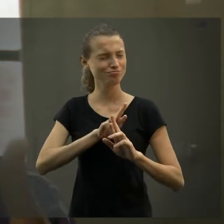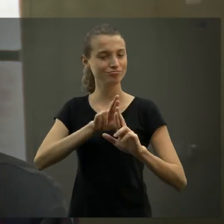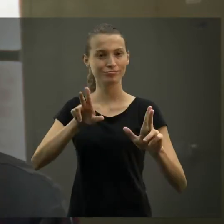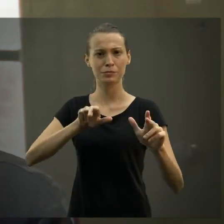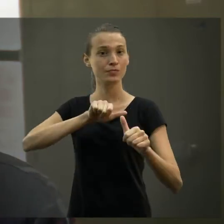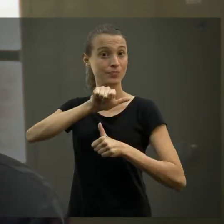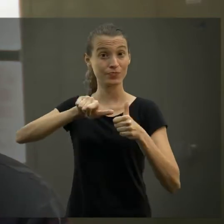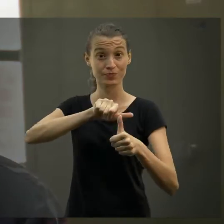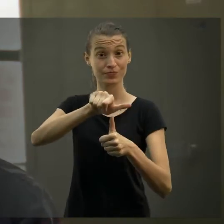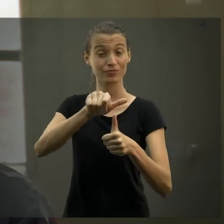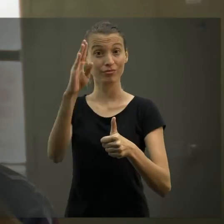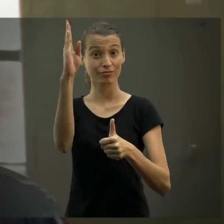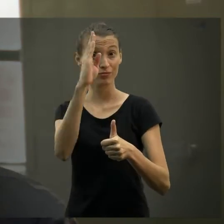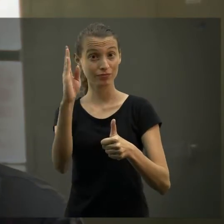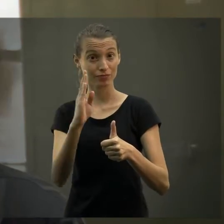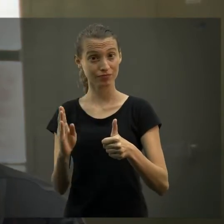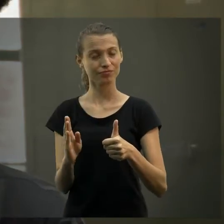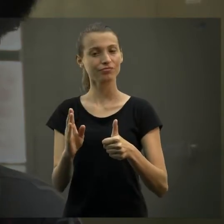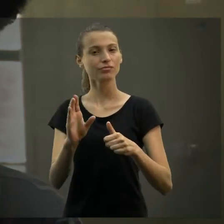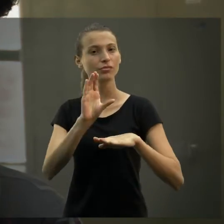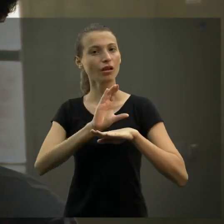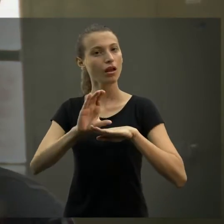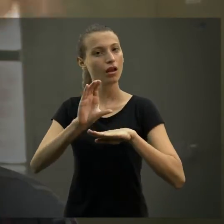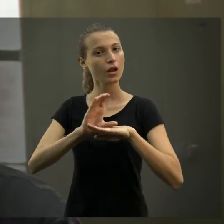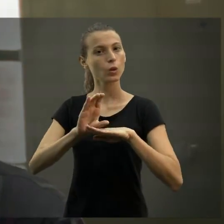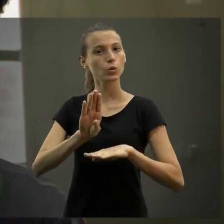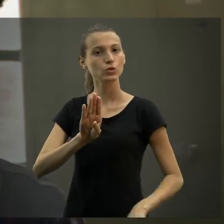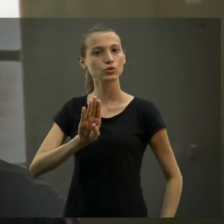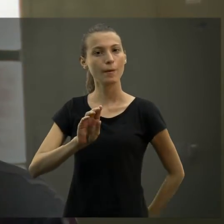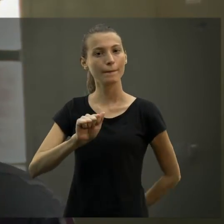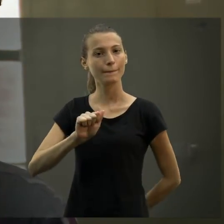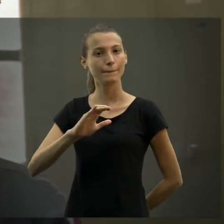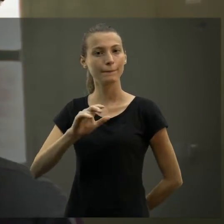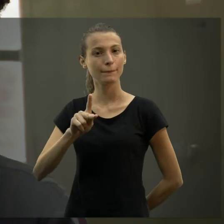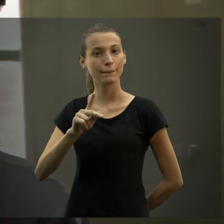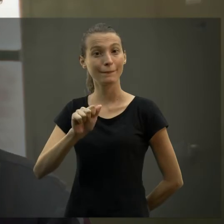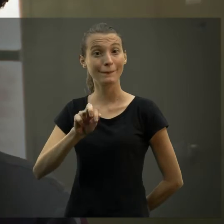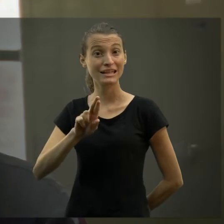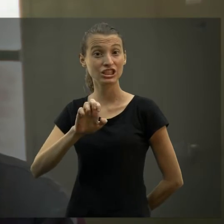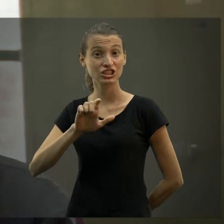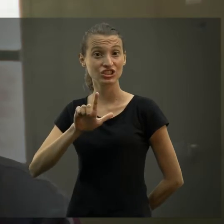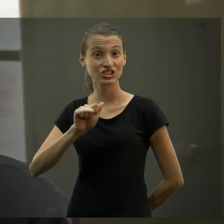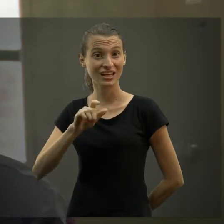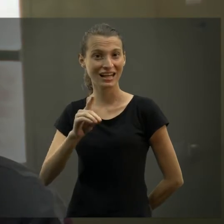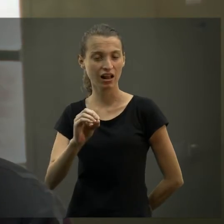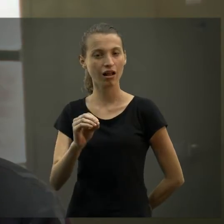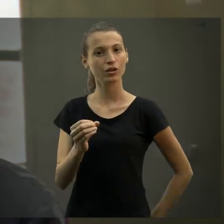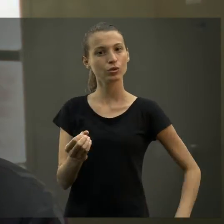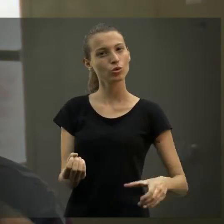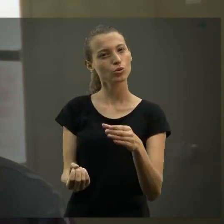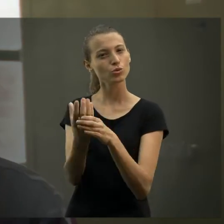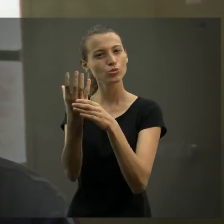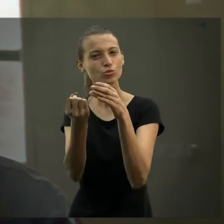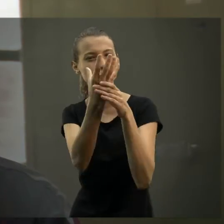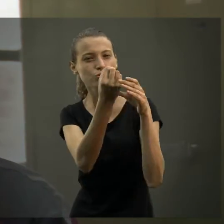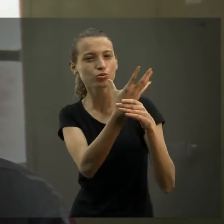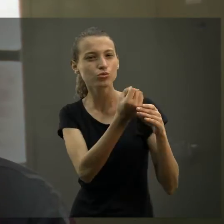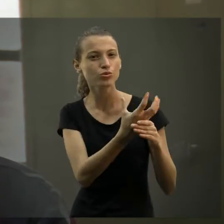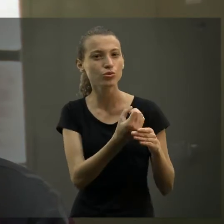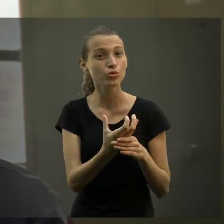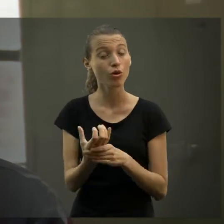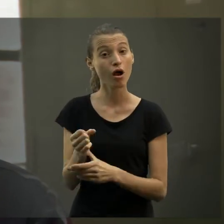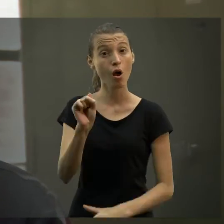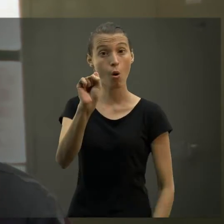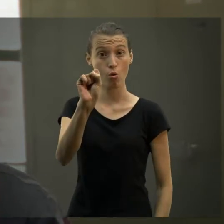vivendo, especialmente aqui na UFSCar, e nos outros sete cursos de bacharelado no Brasil, é um movimento diferente.